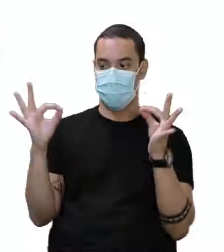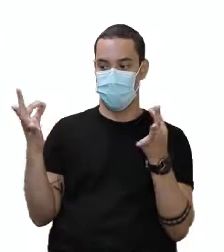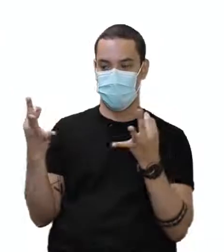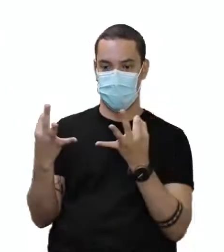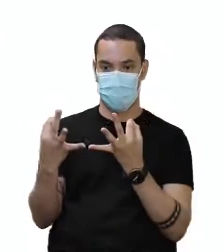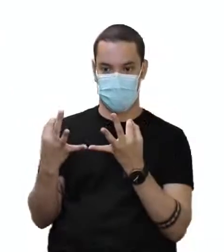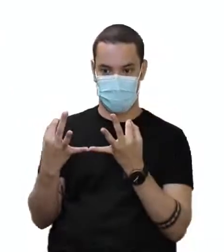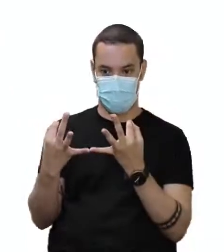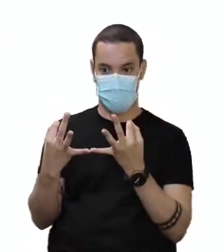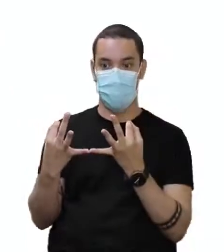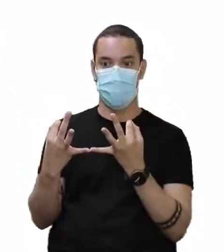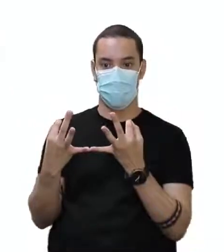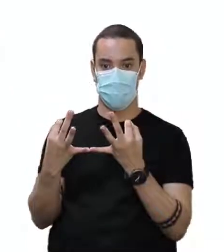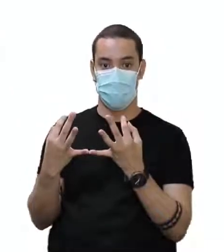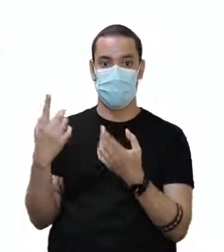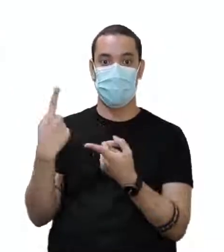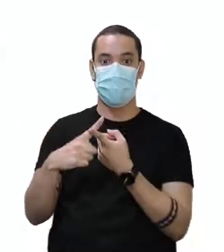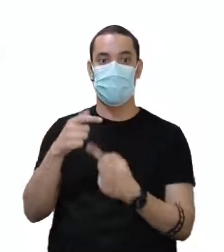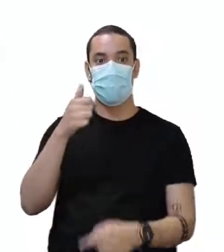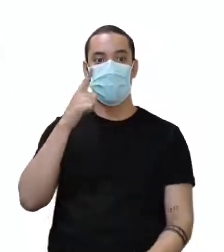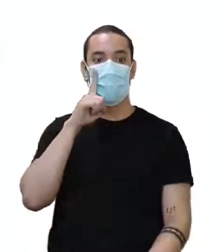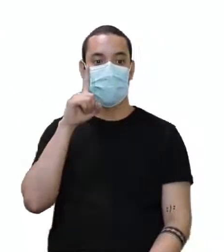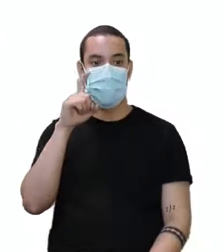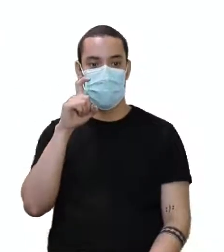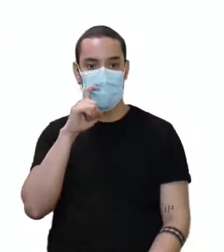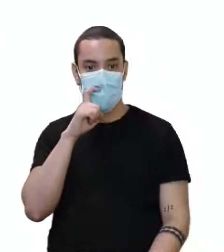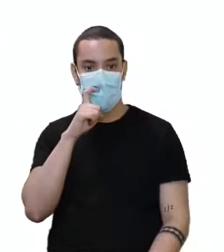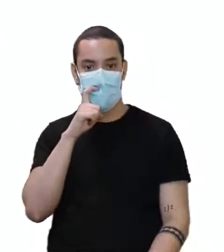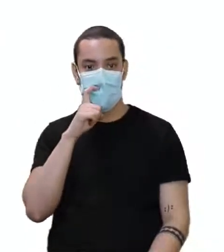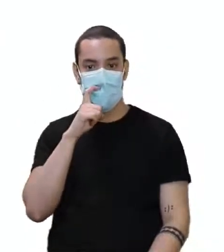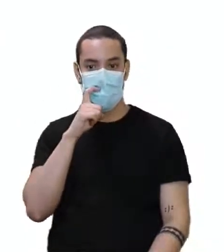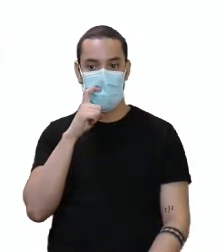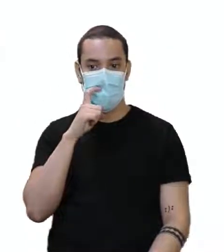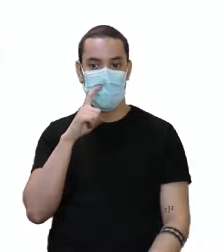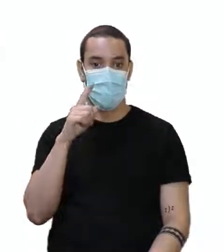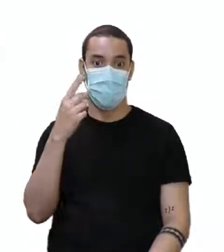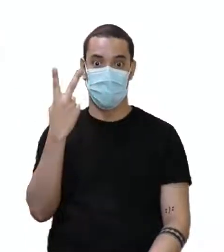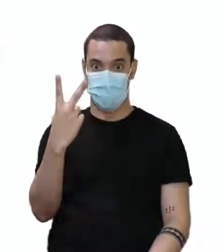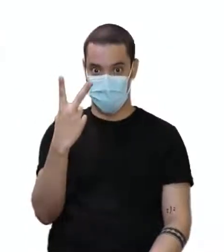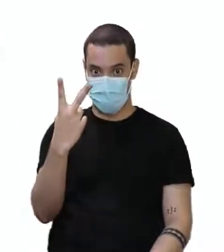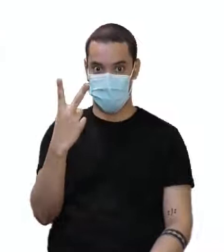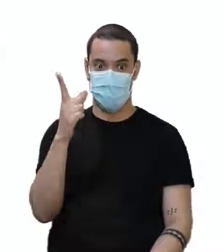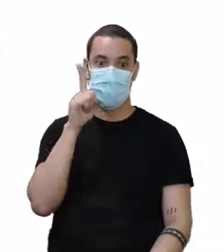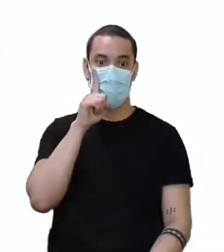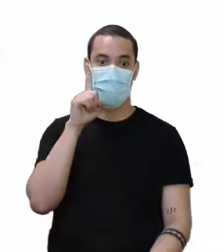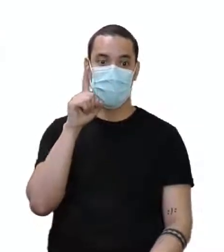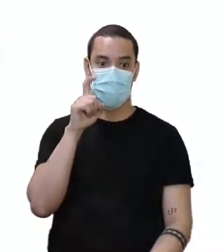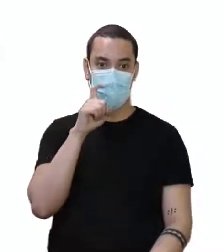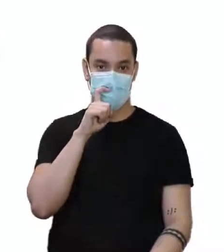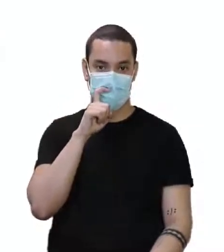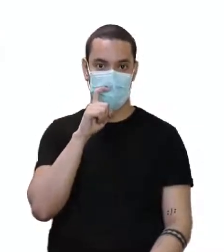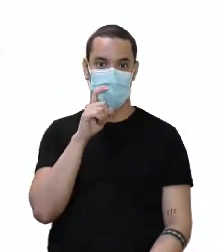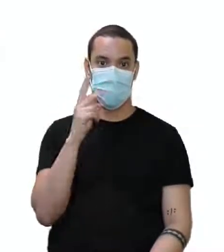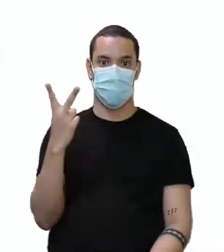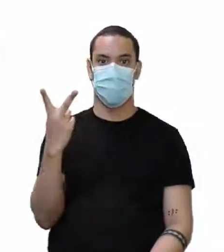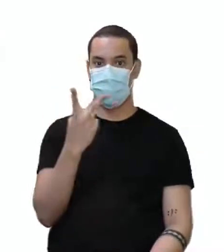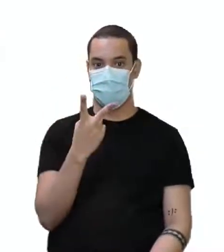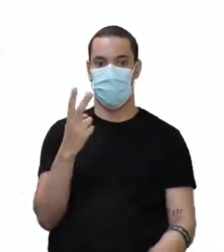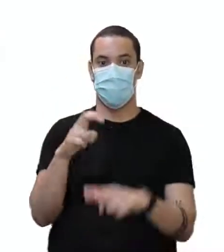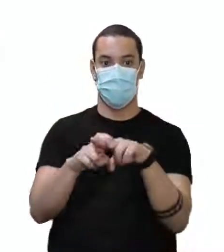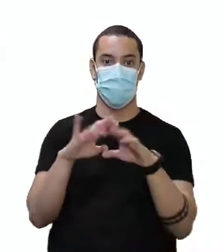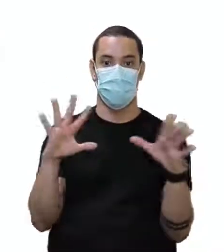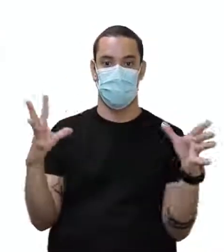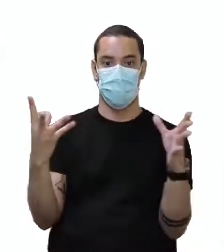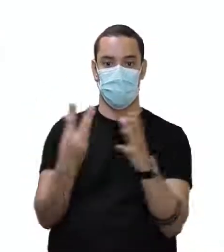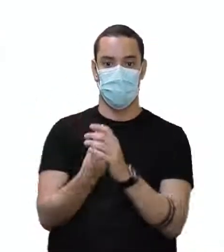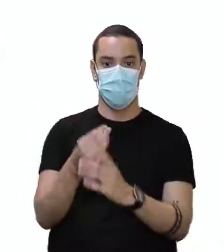pais. Porque os pais são mais de um pai e mãe. Mother and dad. Então no plural você vai